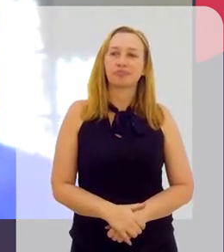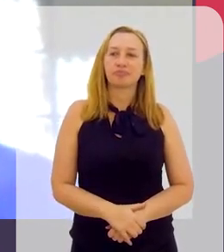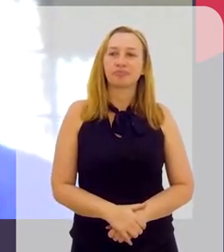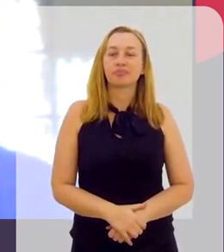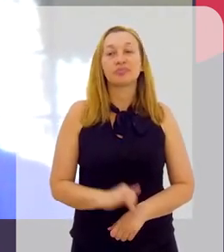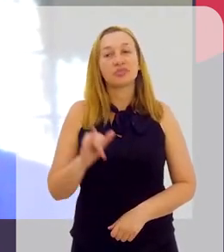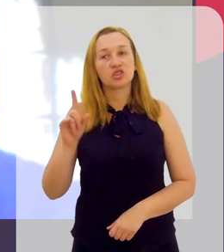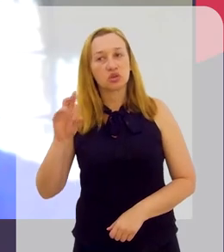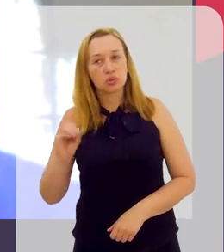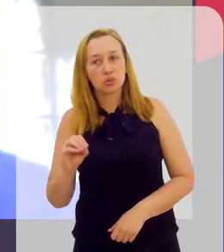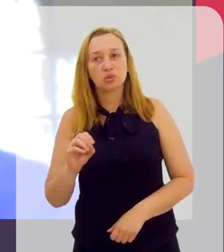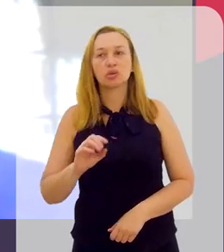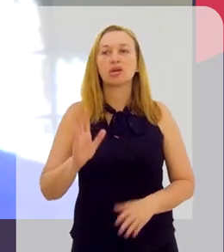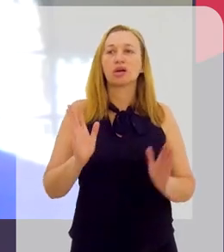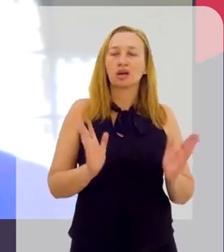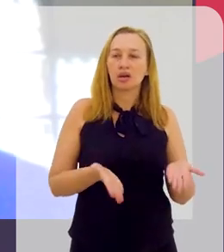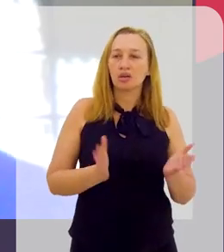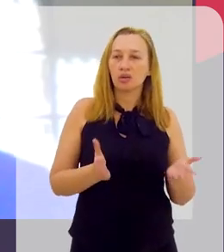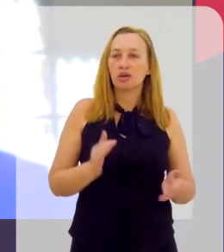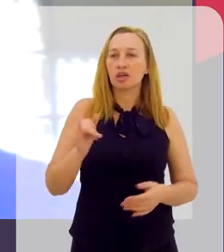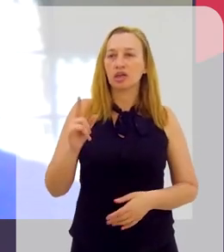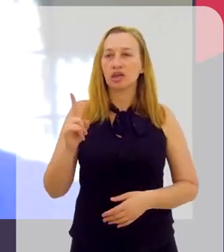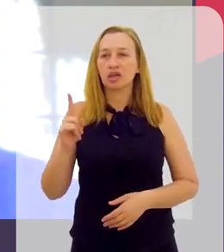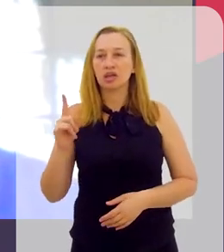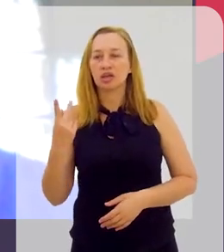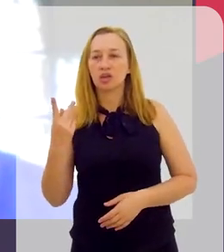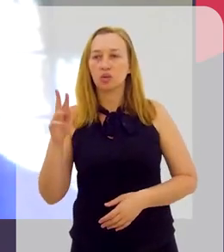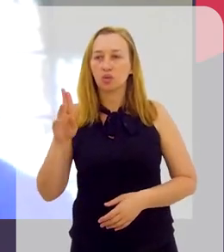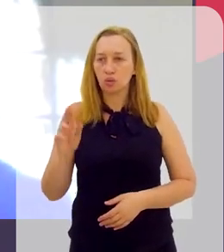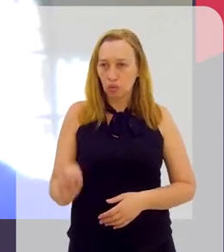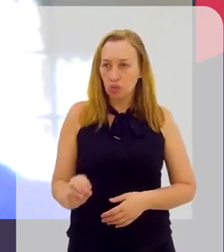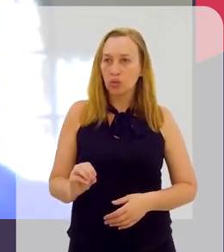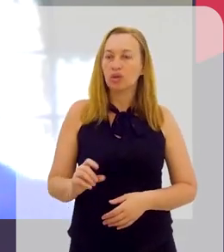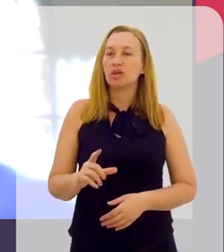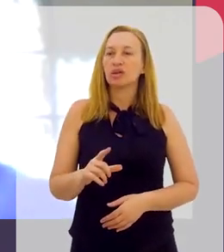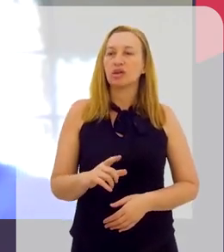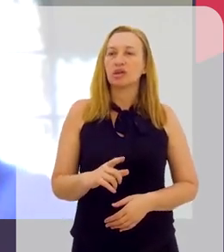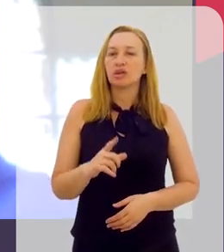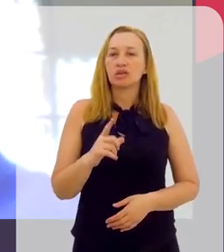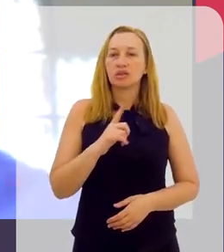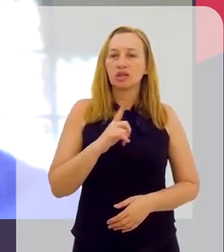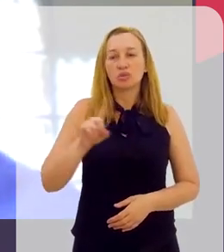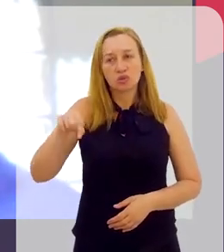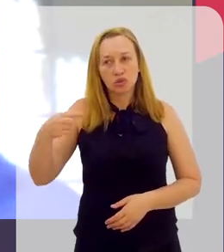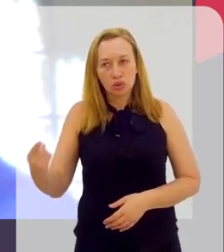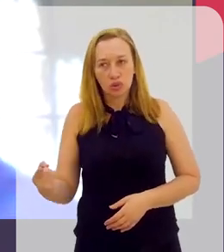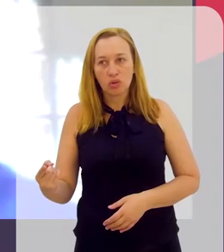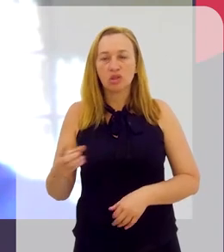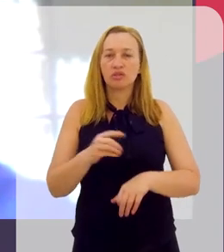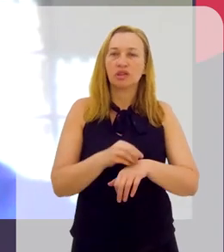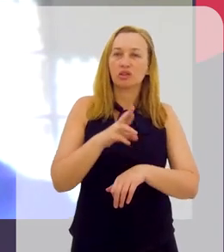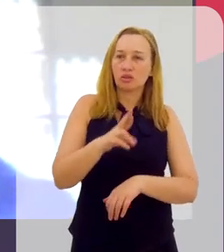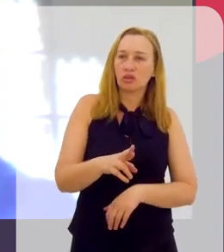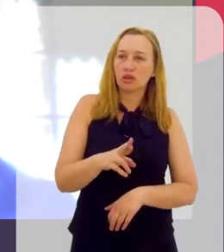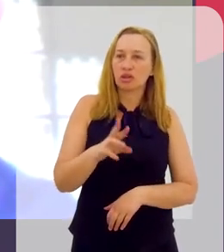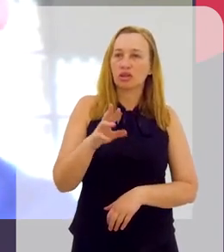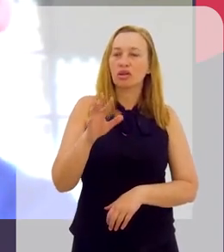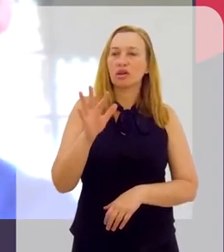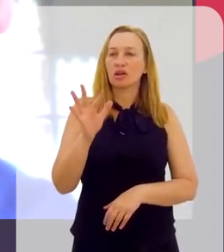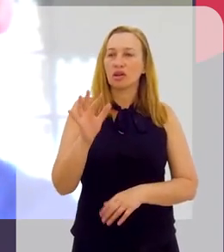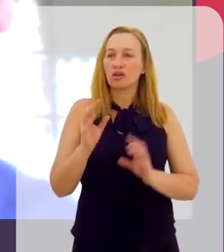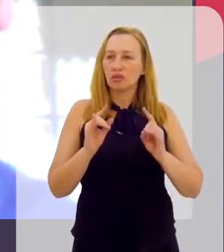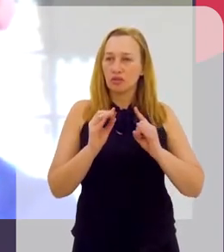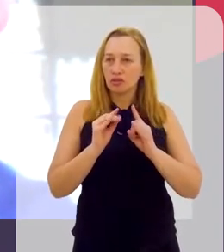Nós temos o caso do Igor. Agora o Hugo, engraçado. Nós temos a Kate, que fechou doutorado na